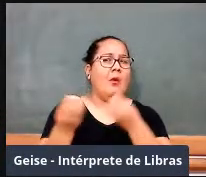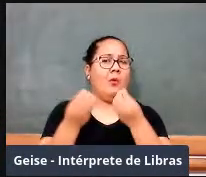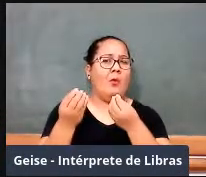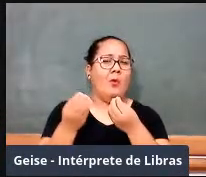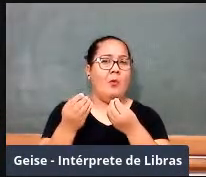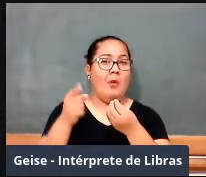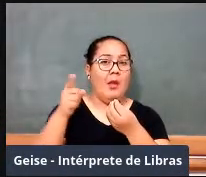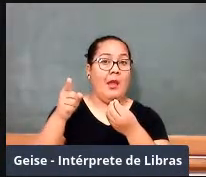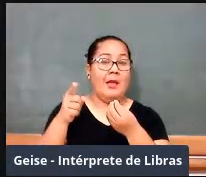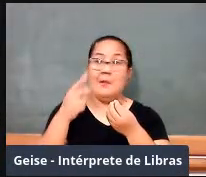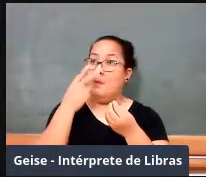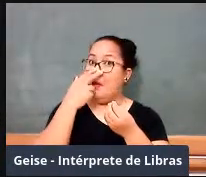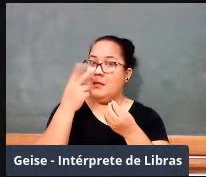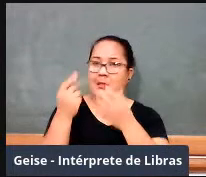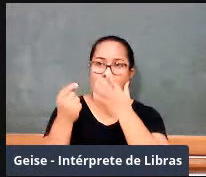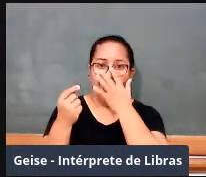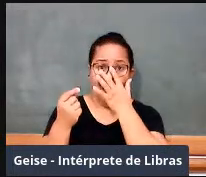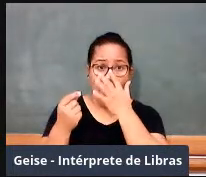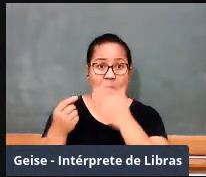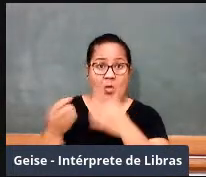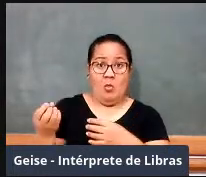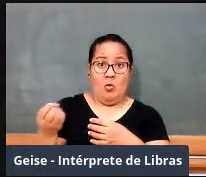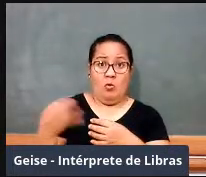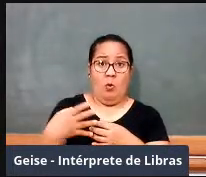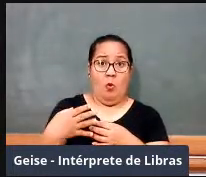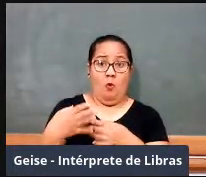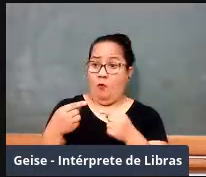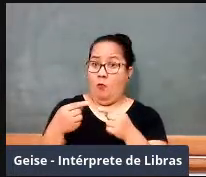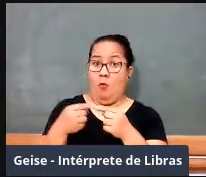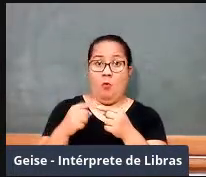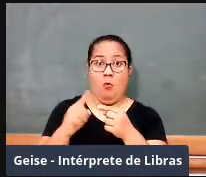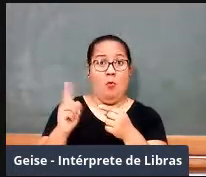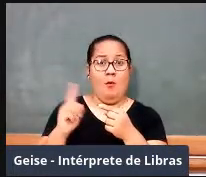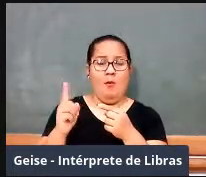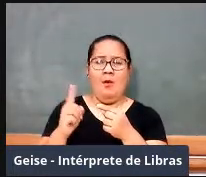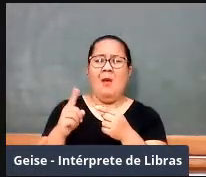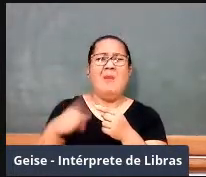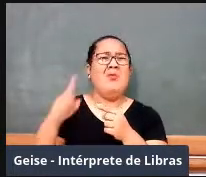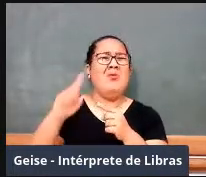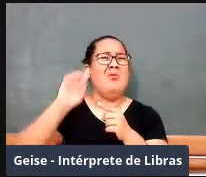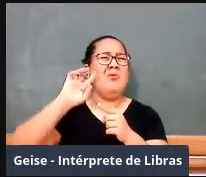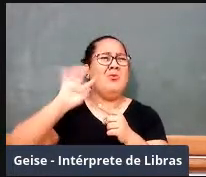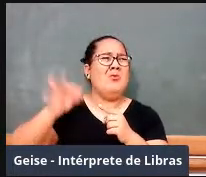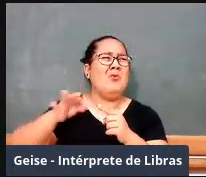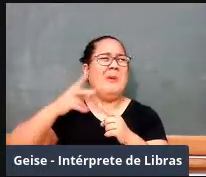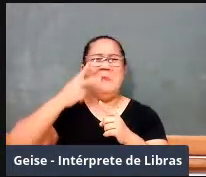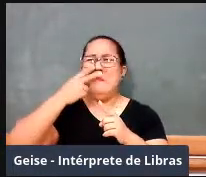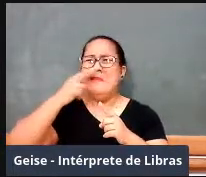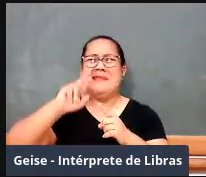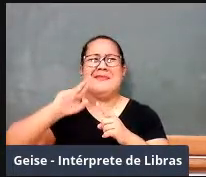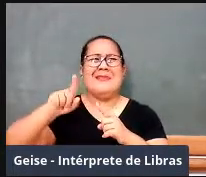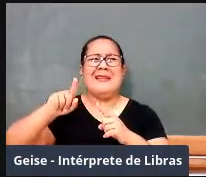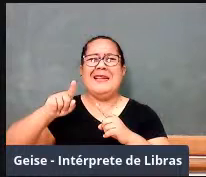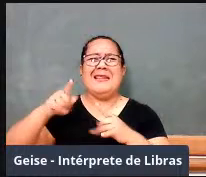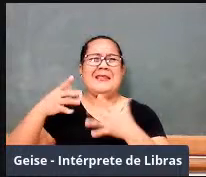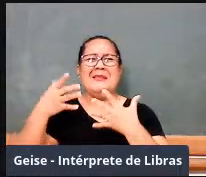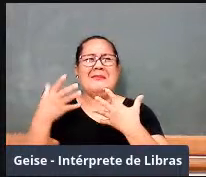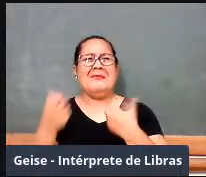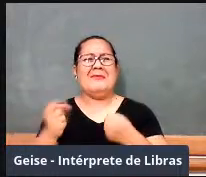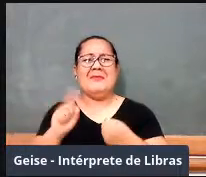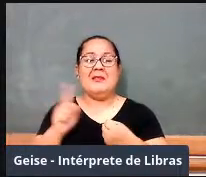avançada. Era uma ideia que teve muitos contras, muitos